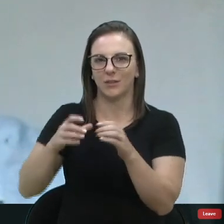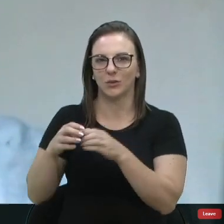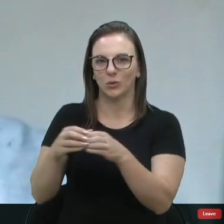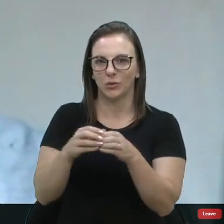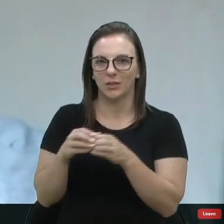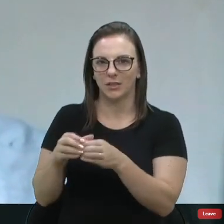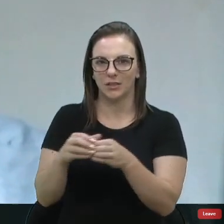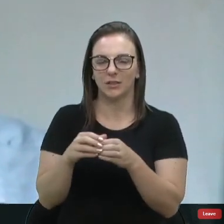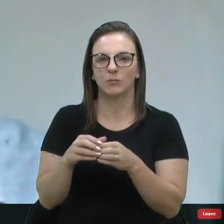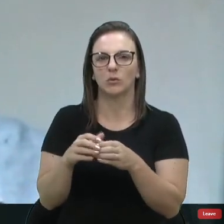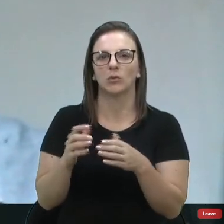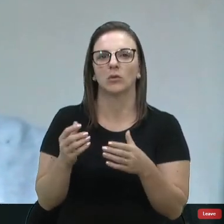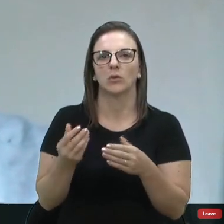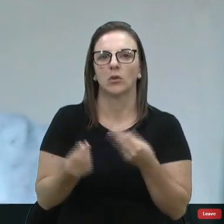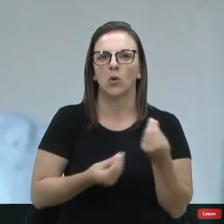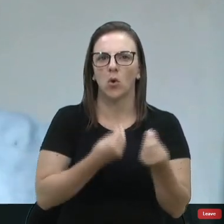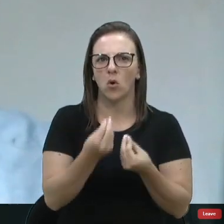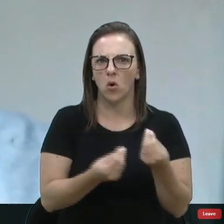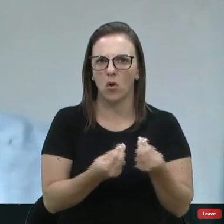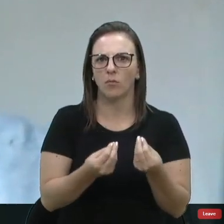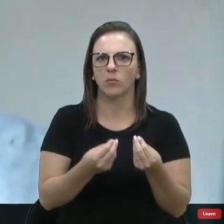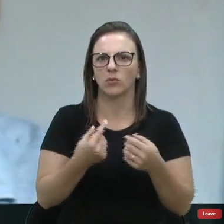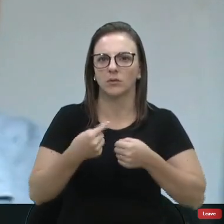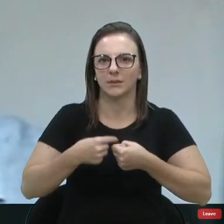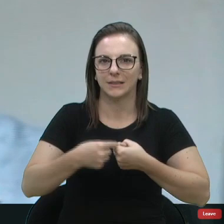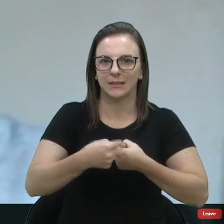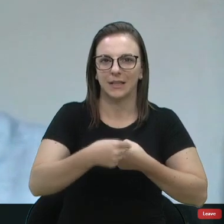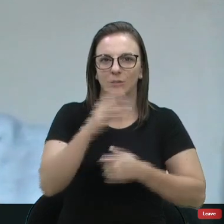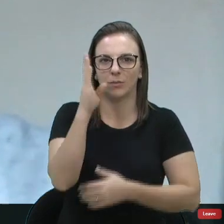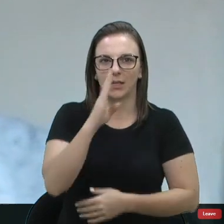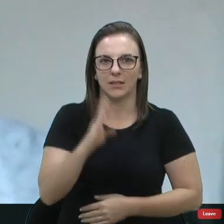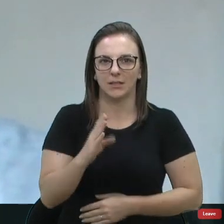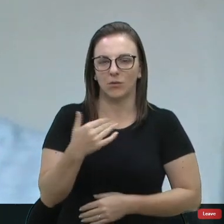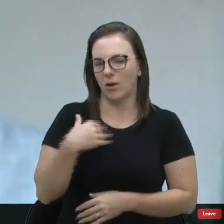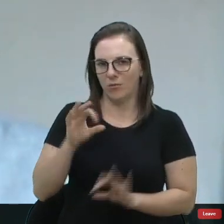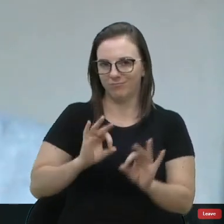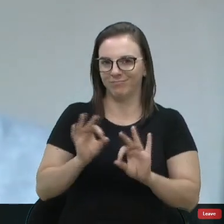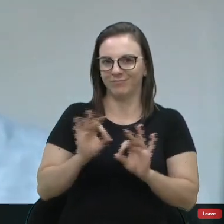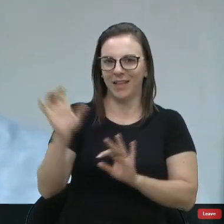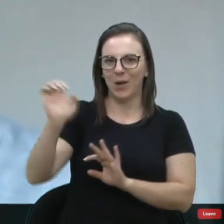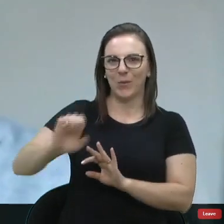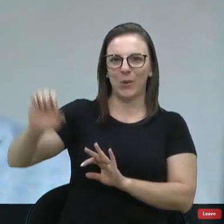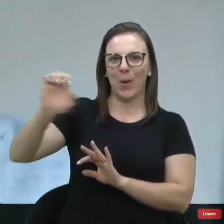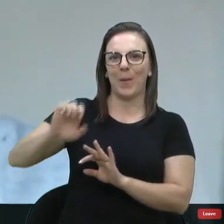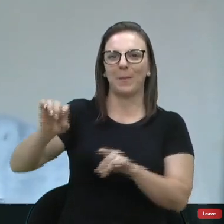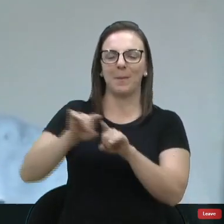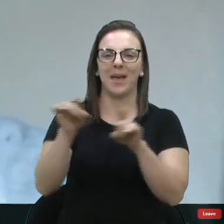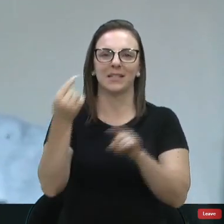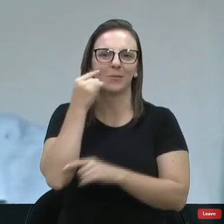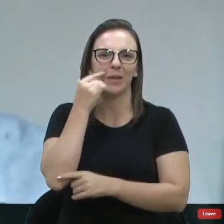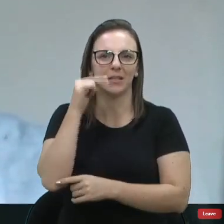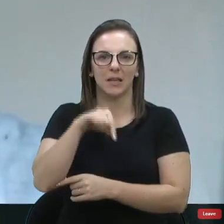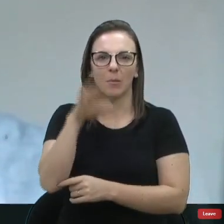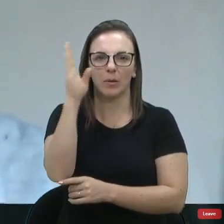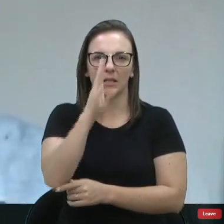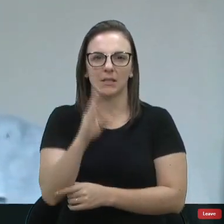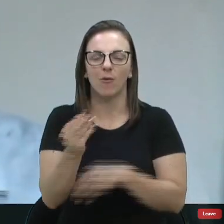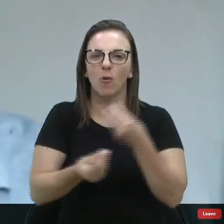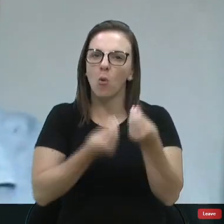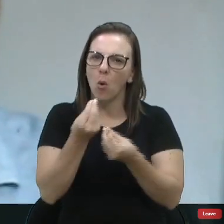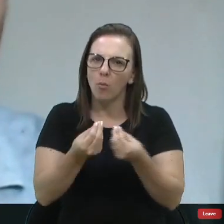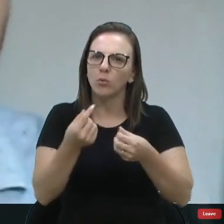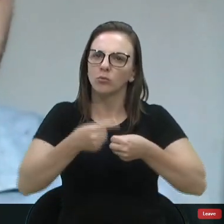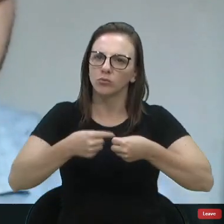as cidades brasileiras... Eu nem vou para a Europa, mas pensava aqui no Brasil, né? Como as cidades investem